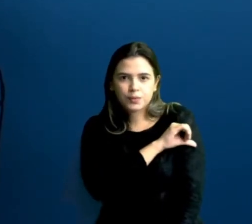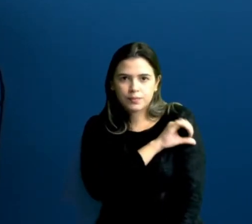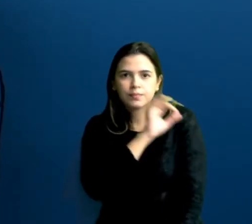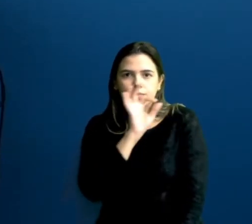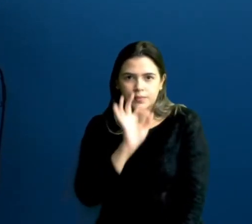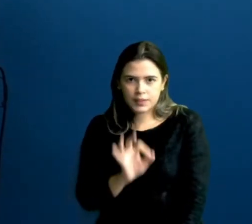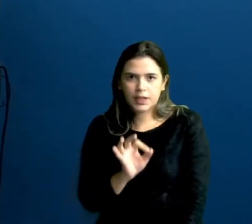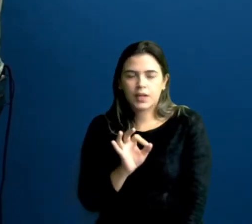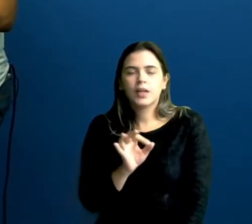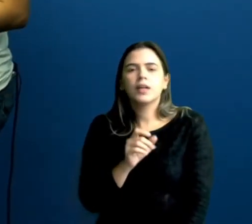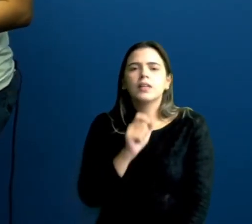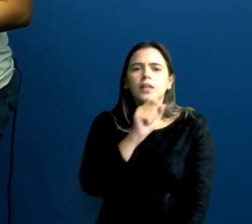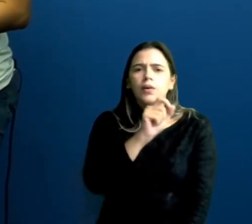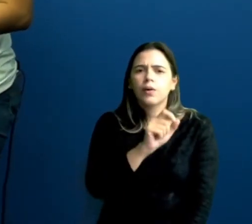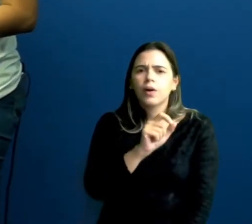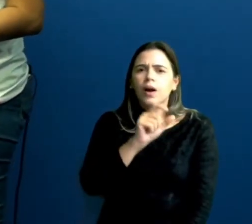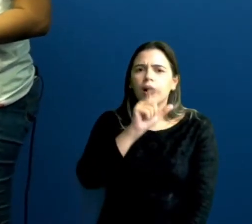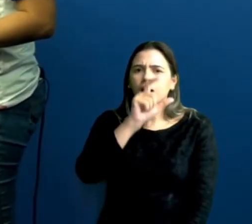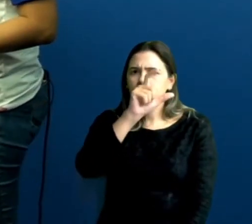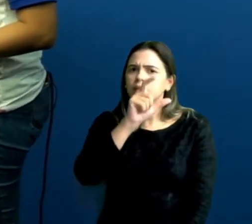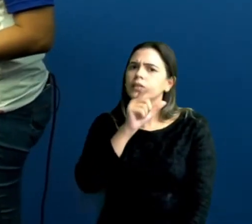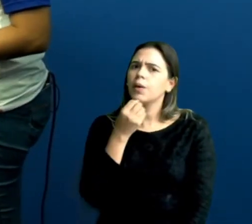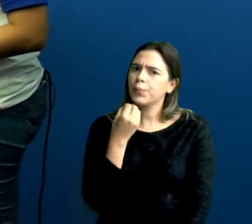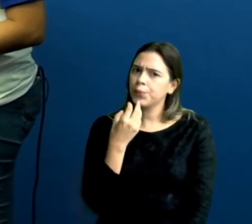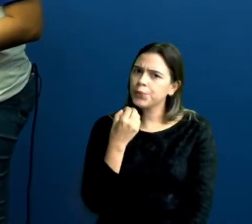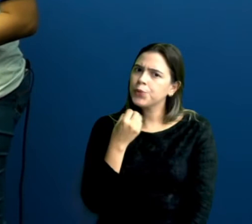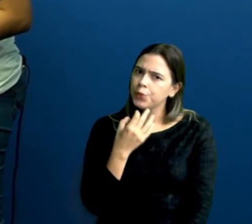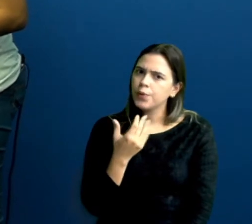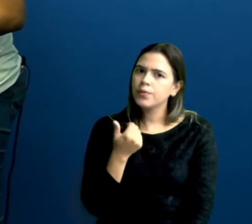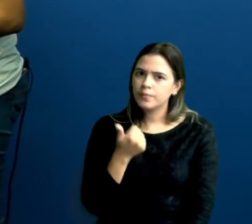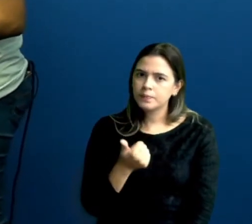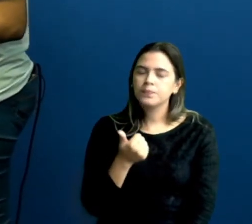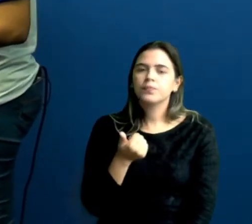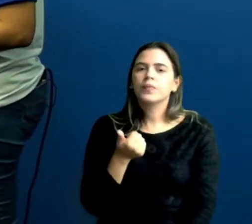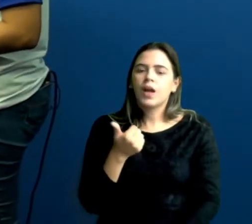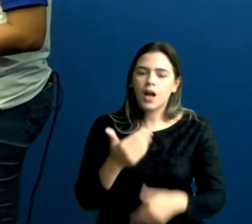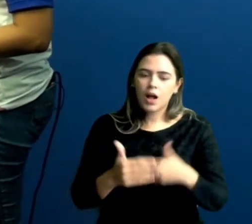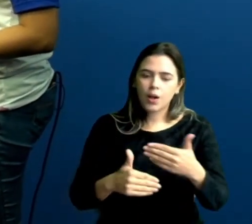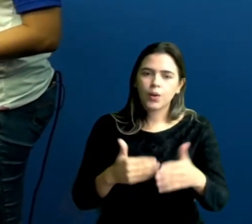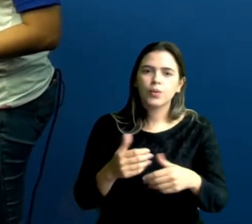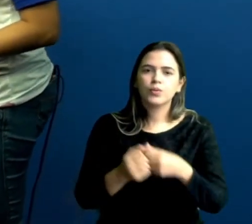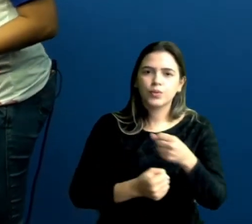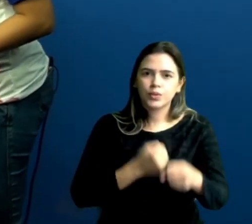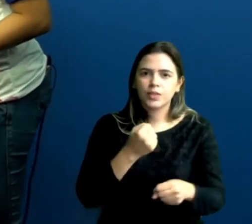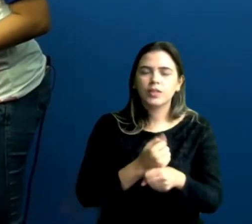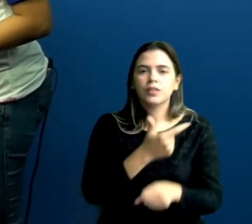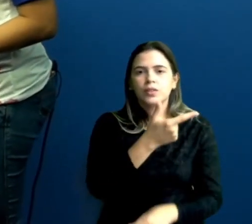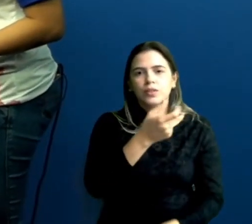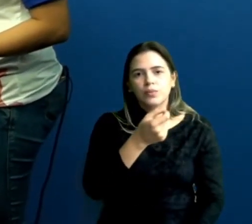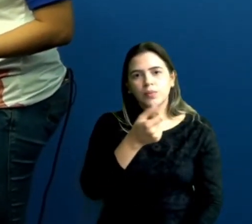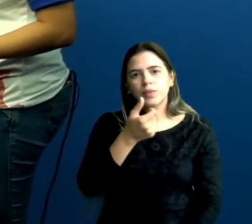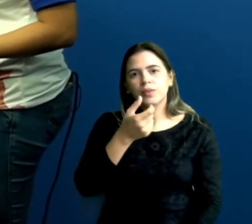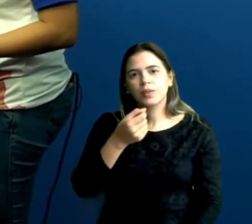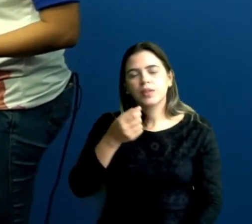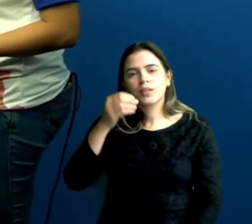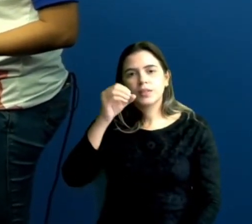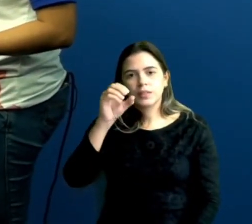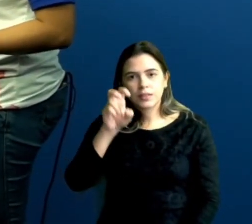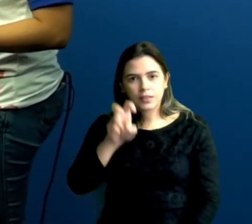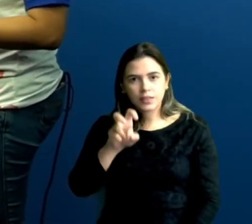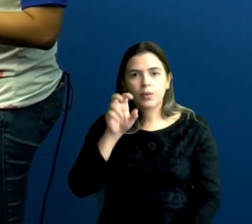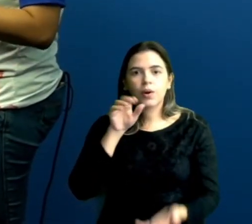fundamental. Tem uma crescente, que é um dado muito bom, né? Ao longo dos anos de 2005 até 2019, a gente tem essa